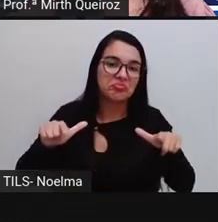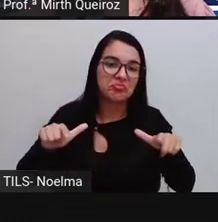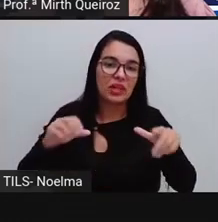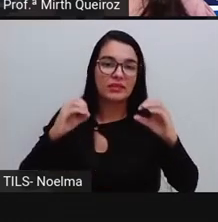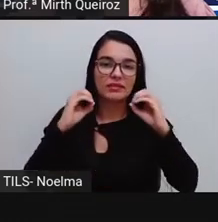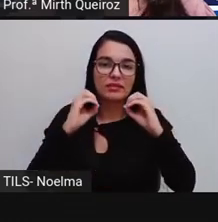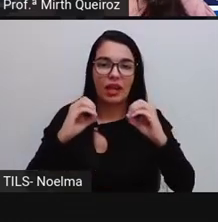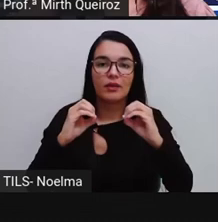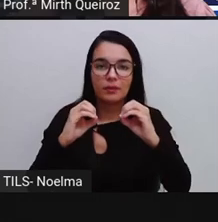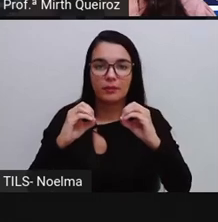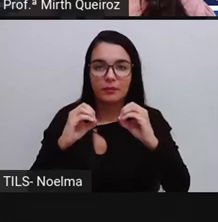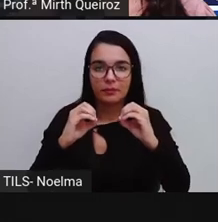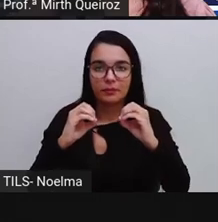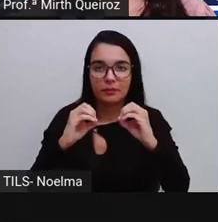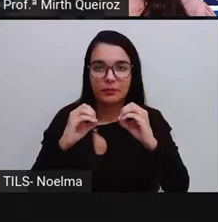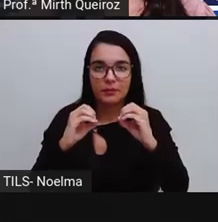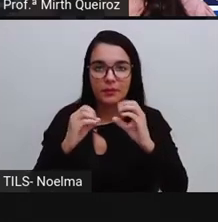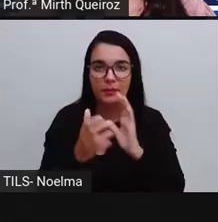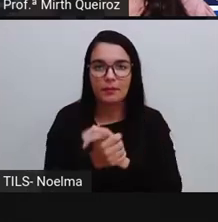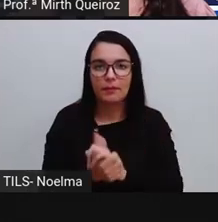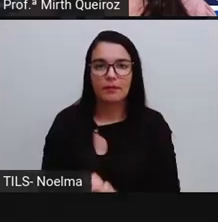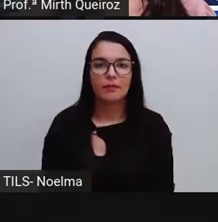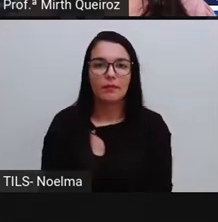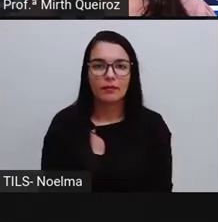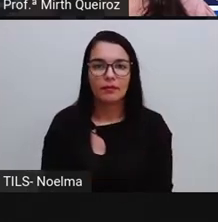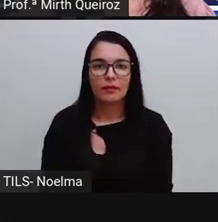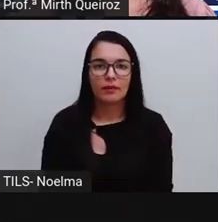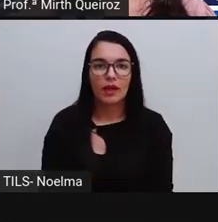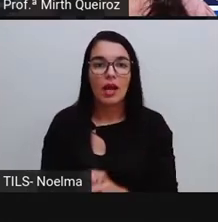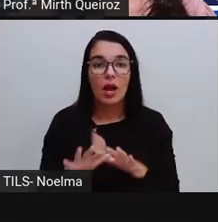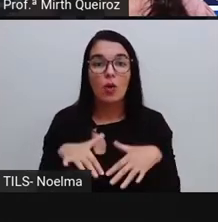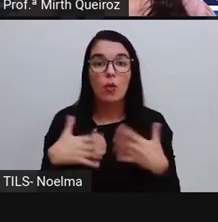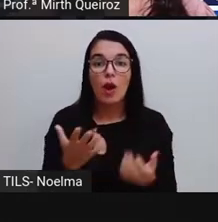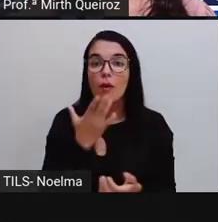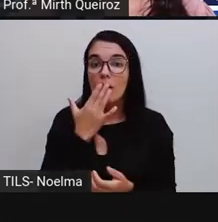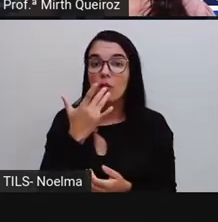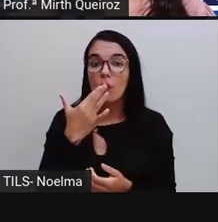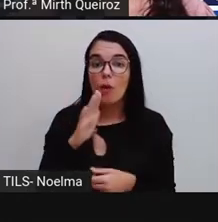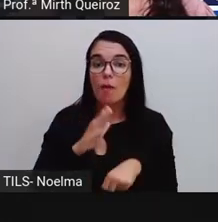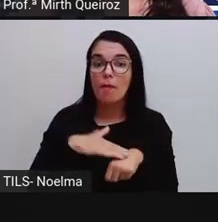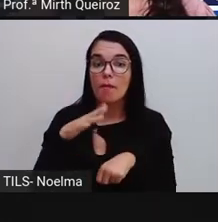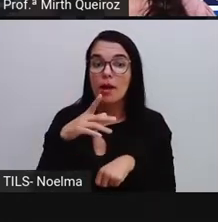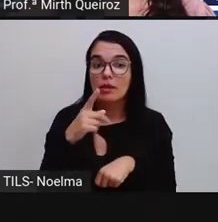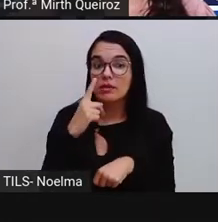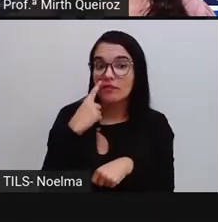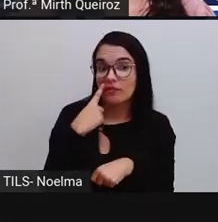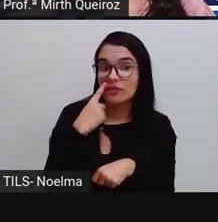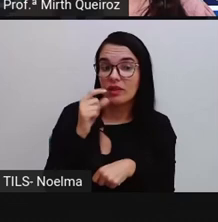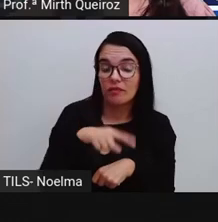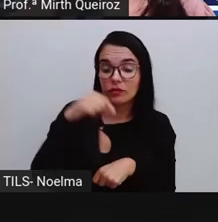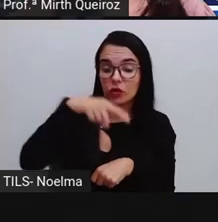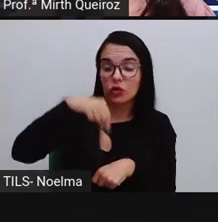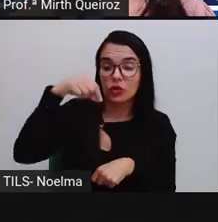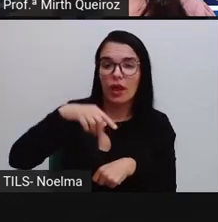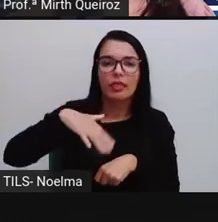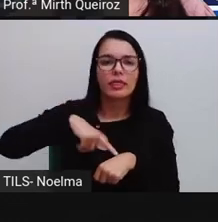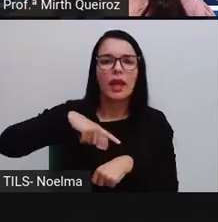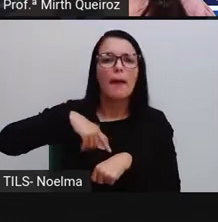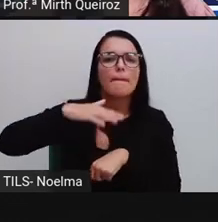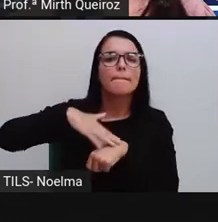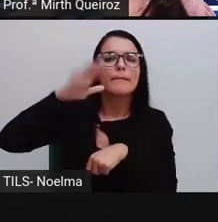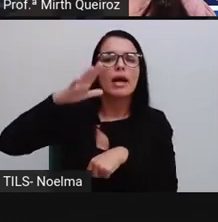número superior a cem. Qual a cor mais provável de ser sorteada? Qual a cor que tem maior